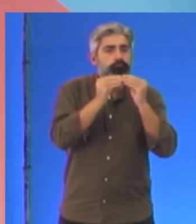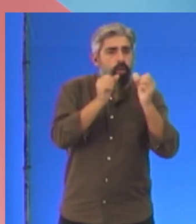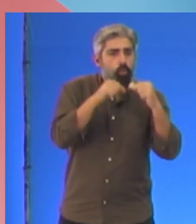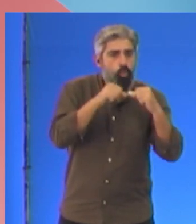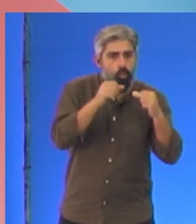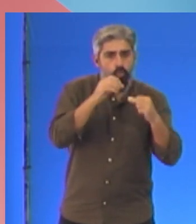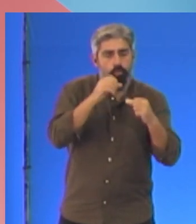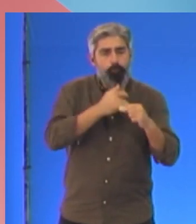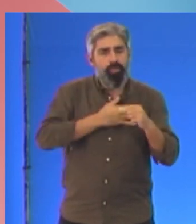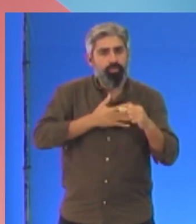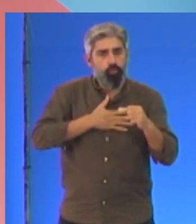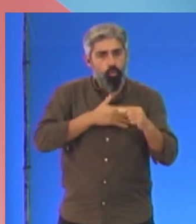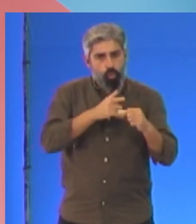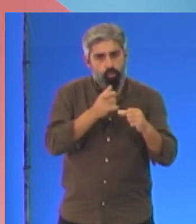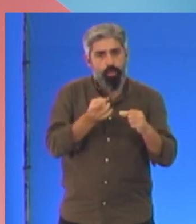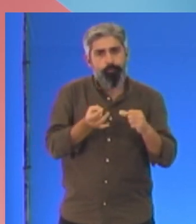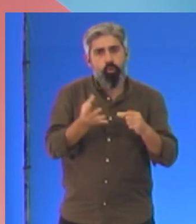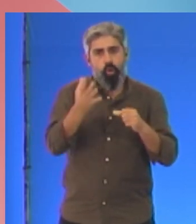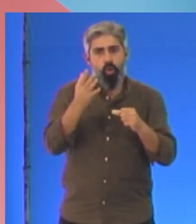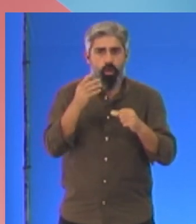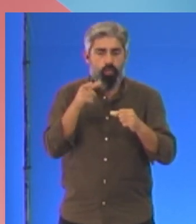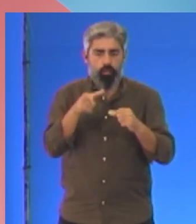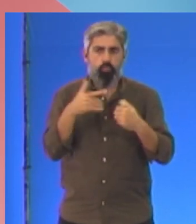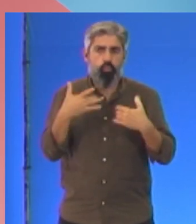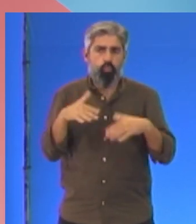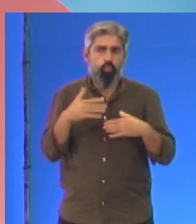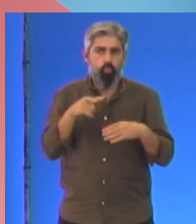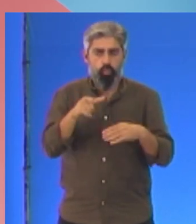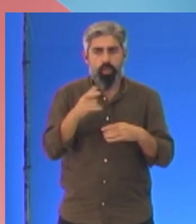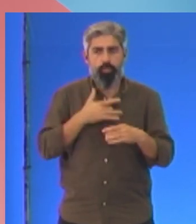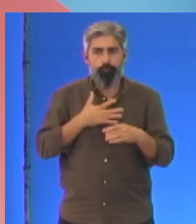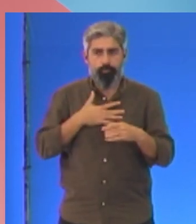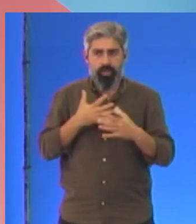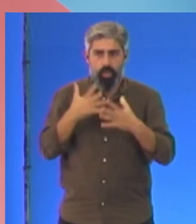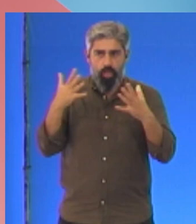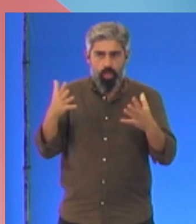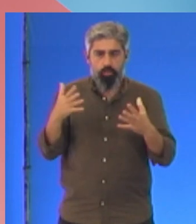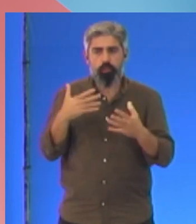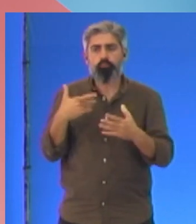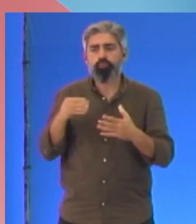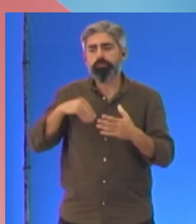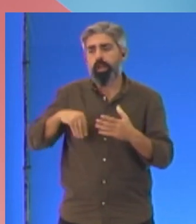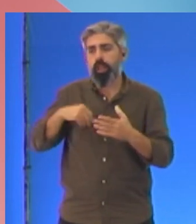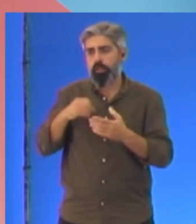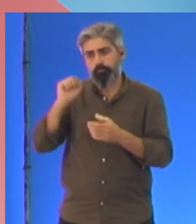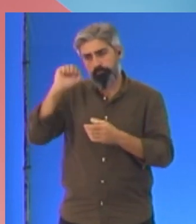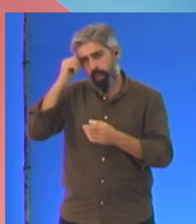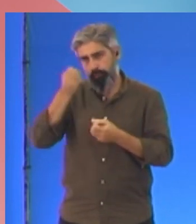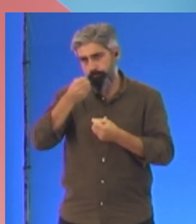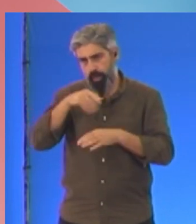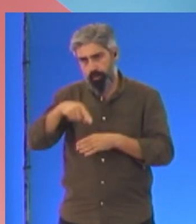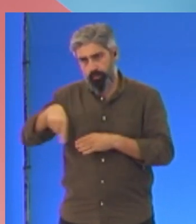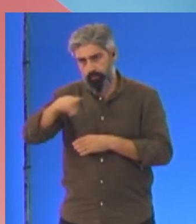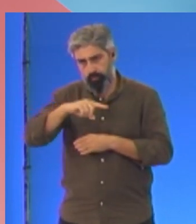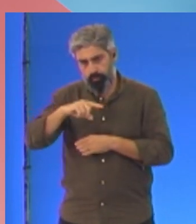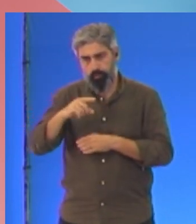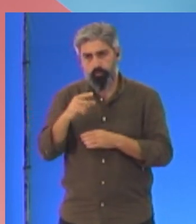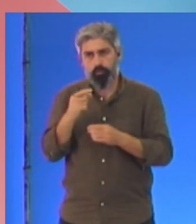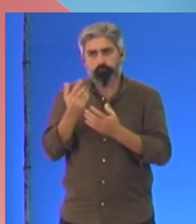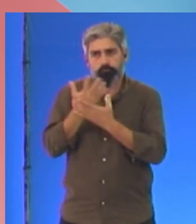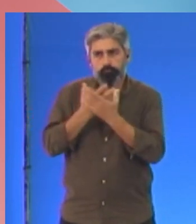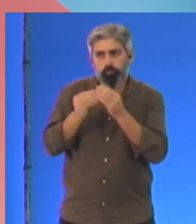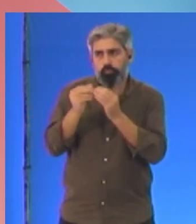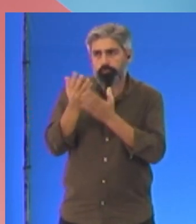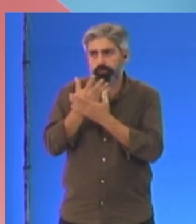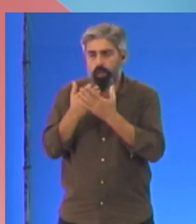maior borla fiscal do século às grandes empresas enquanto se condenam os salários a perdas reais. Um acordo com a distribuição comercial que não toca